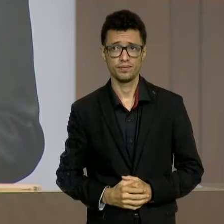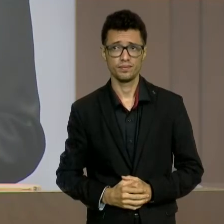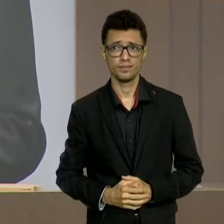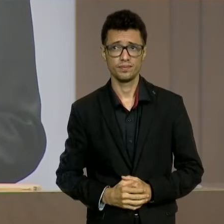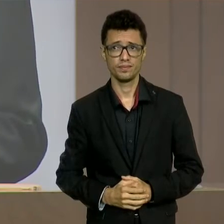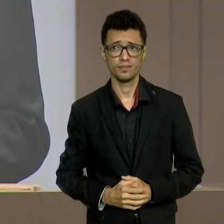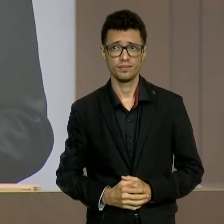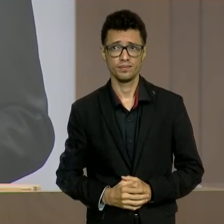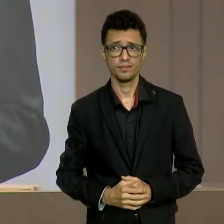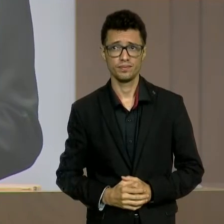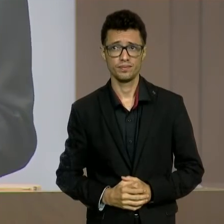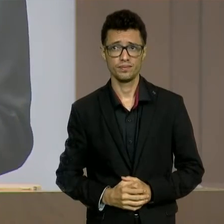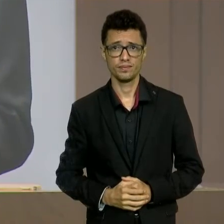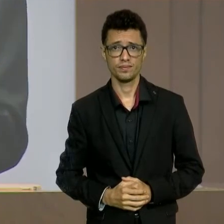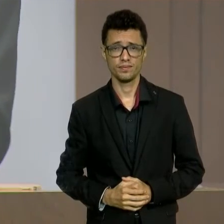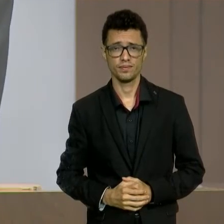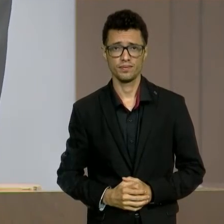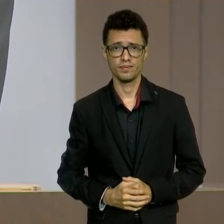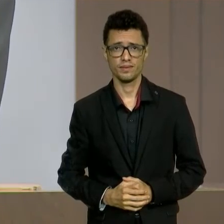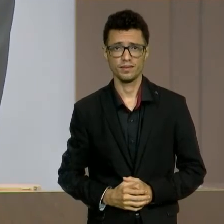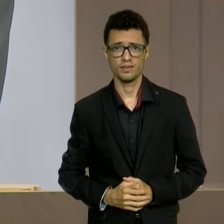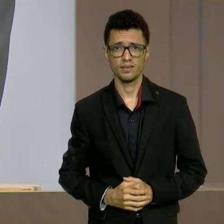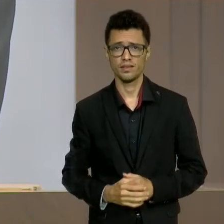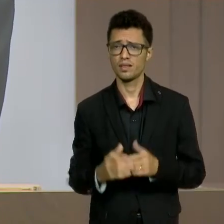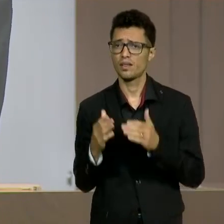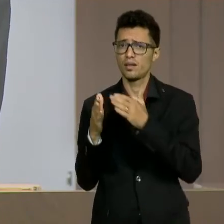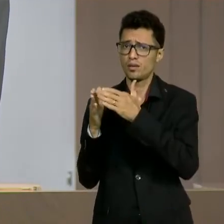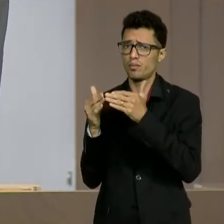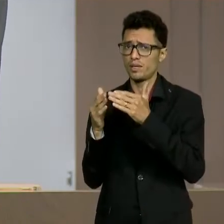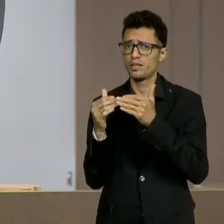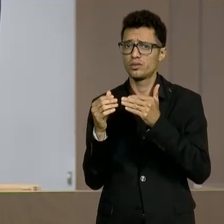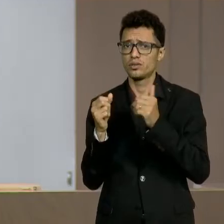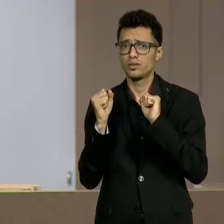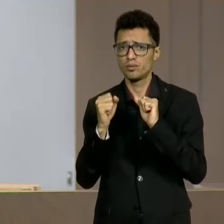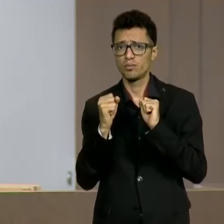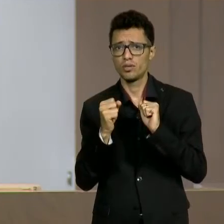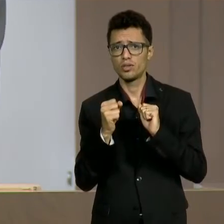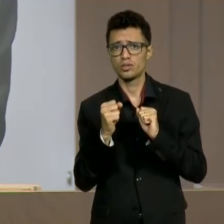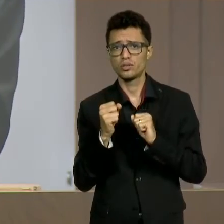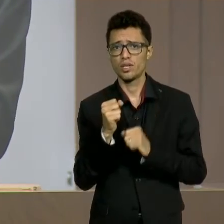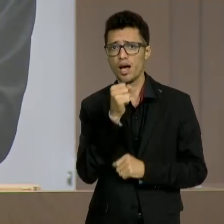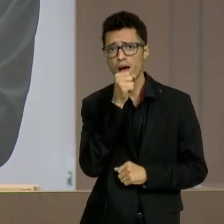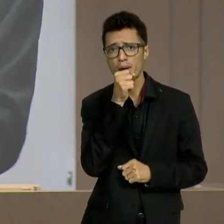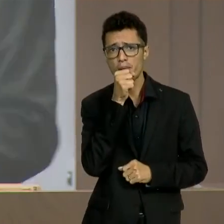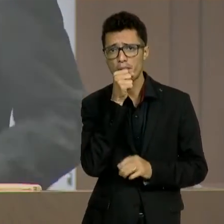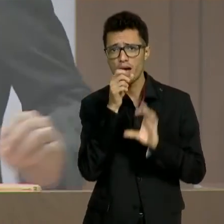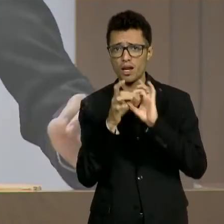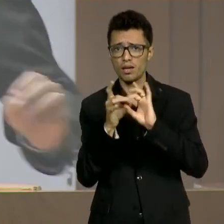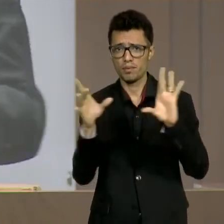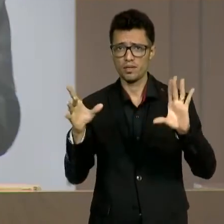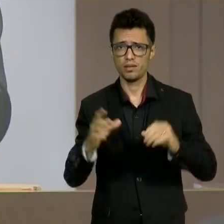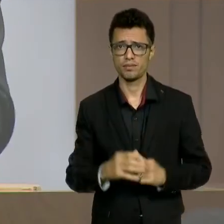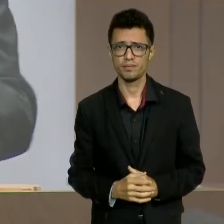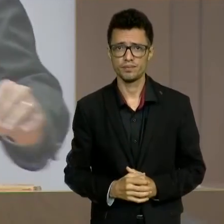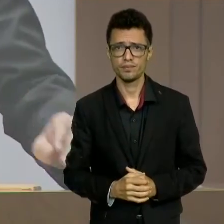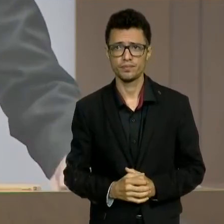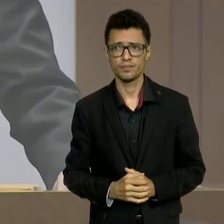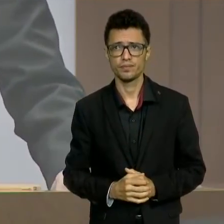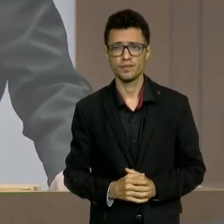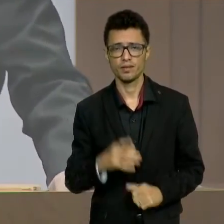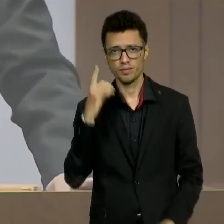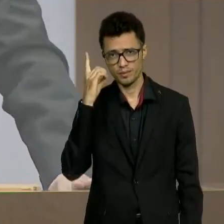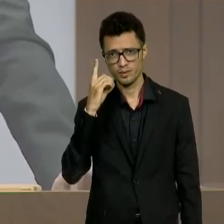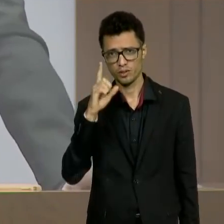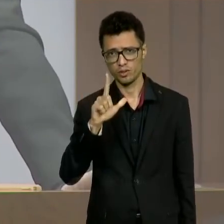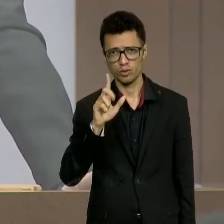Deputado Liberal Aldo, a mesa, peço aí assessoria, comunicação para Liberar Aldo, do deputado Lula. Agradeço, presidente.